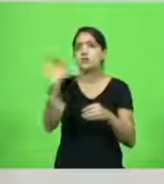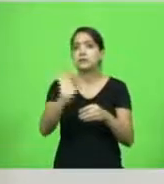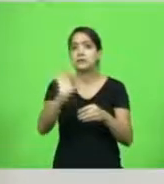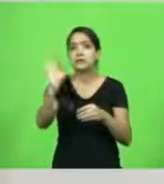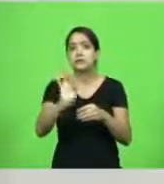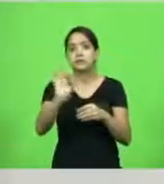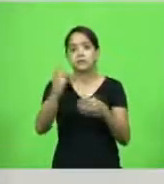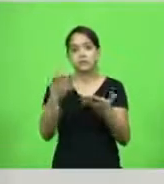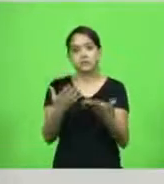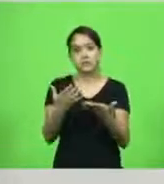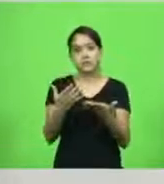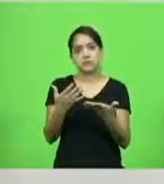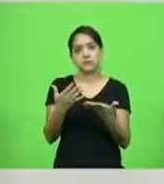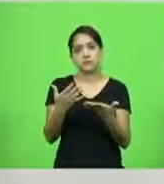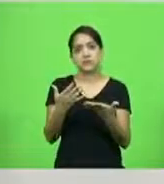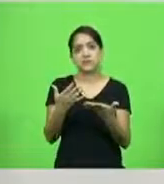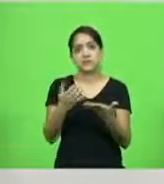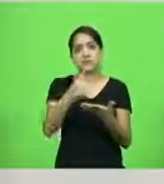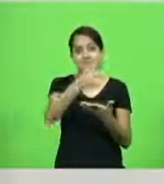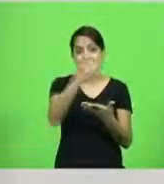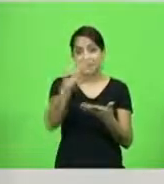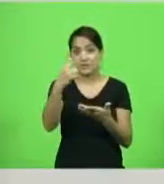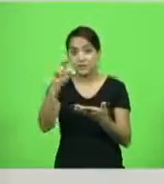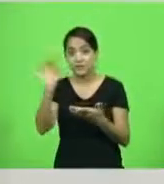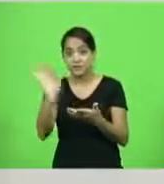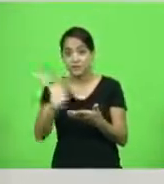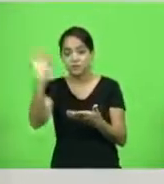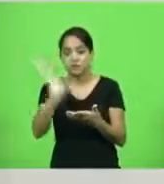Blumenau, o deputado Alva, citou aqui 120%.